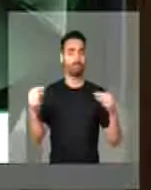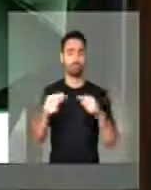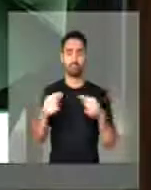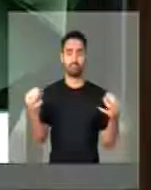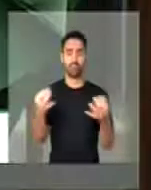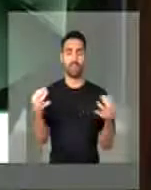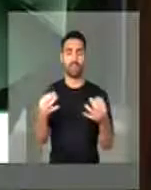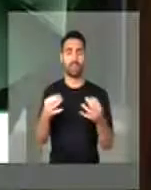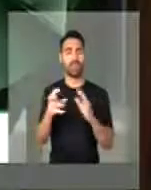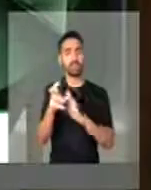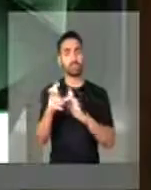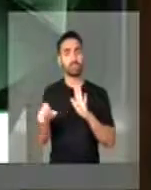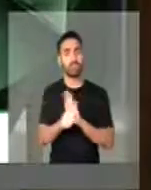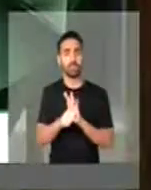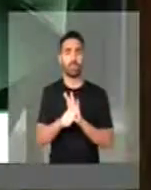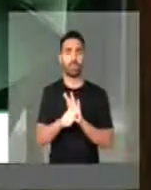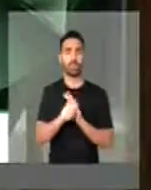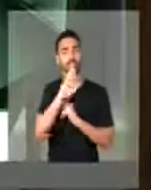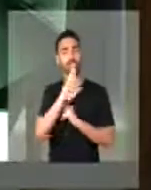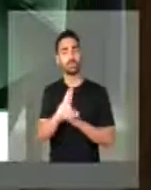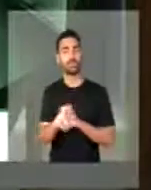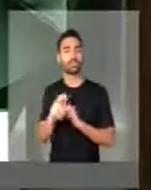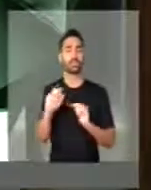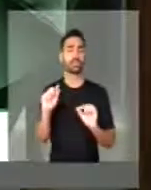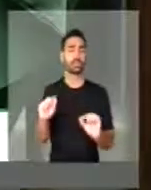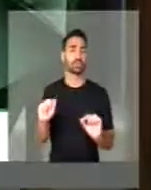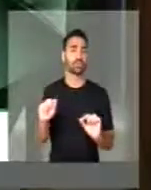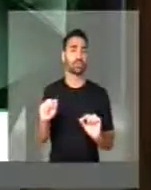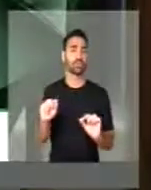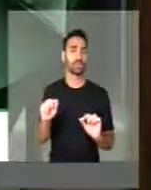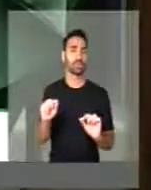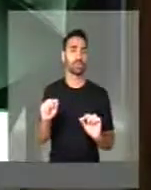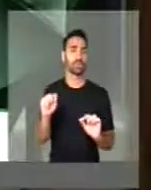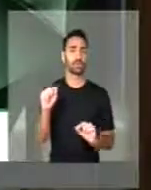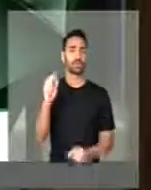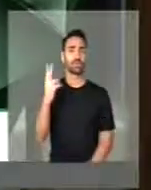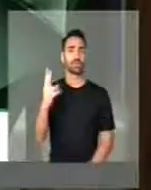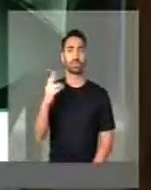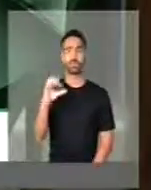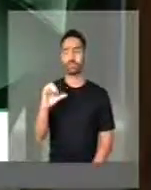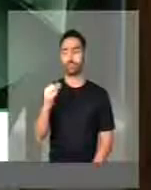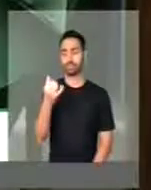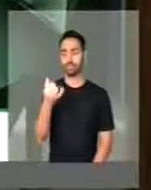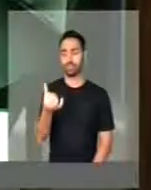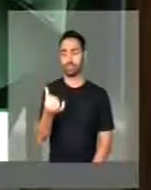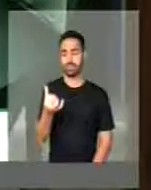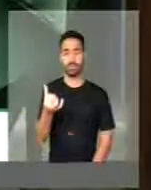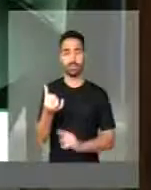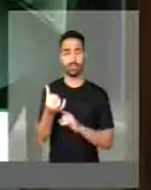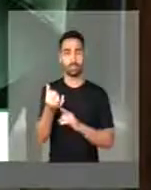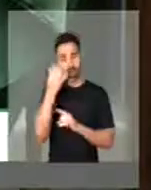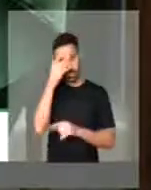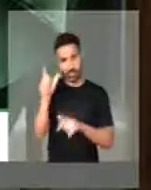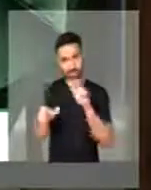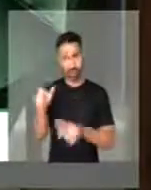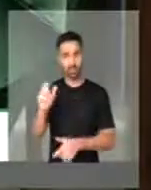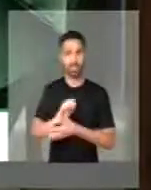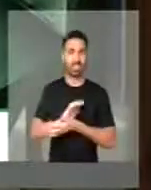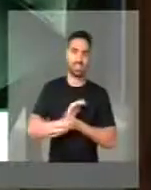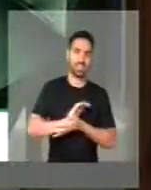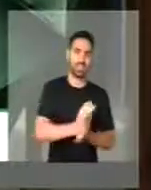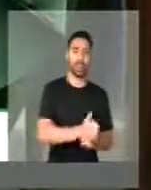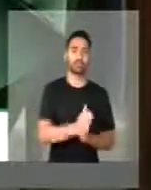da resposta que foi dada àqueles 296 destruidores da